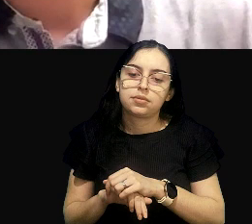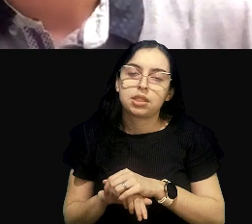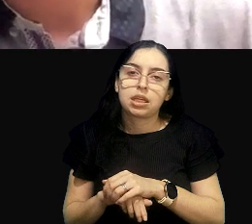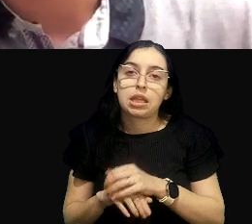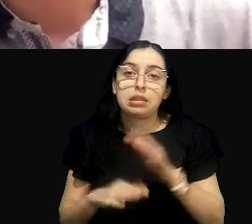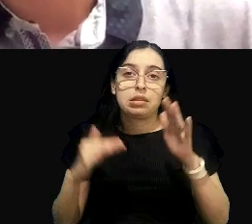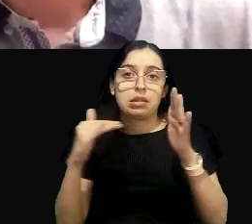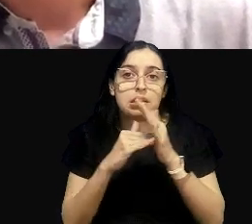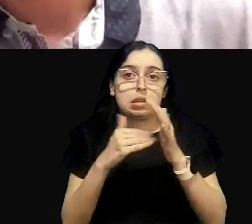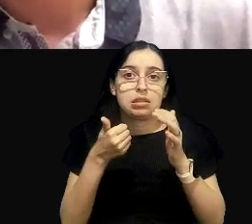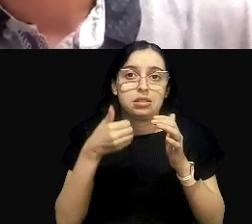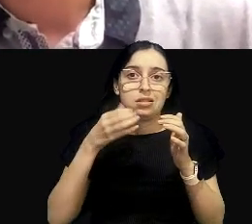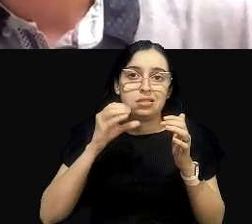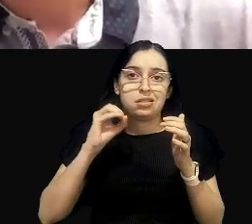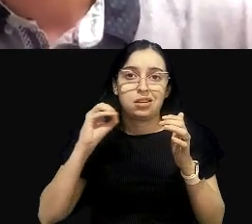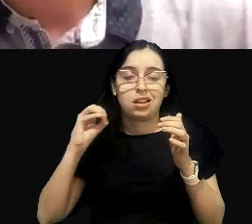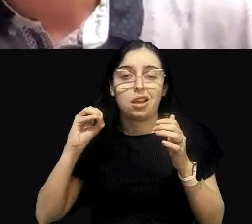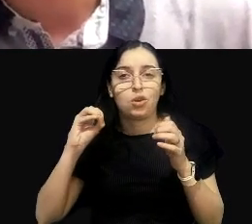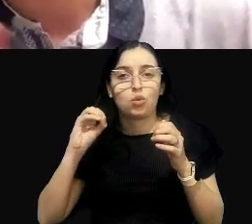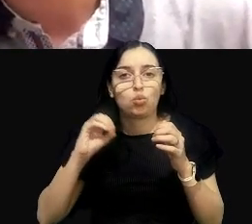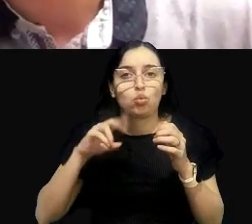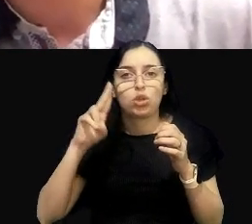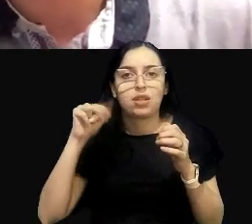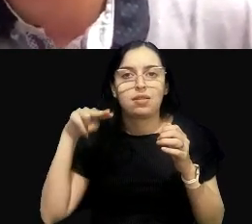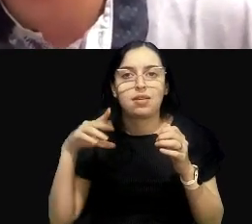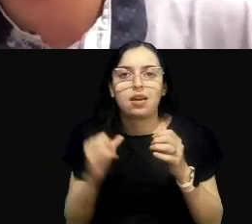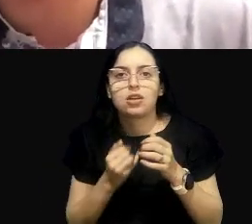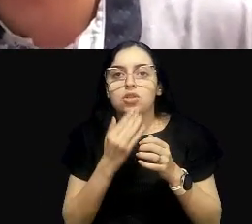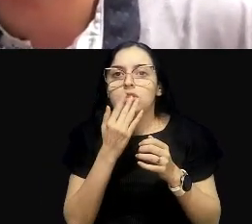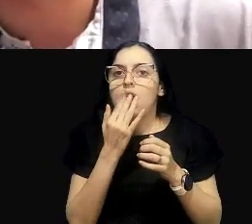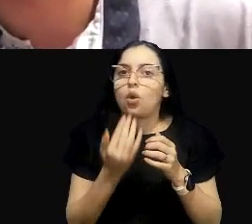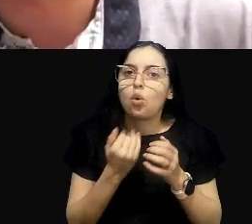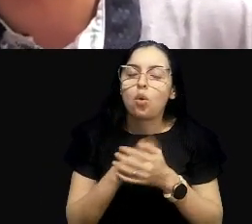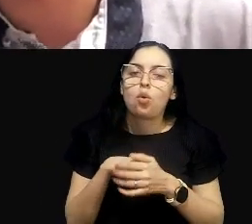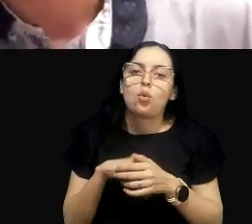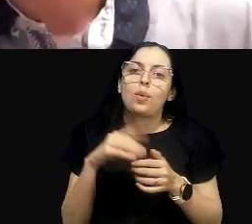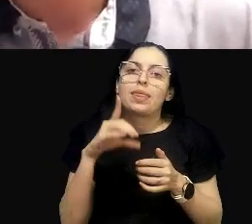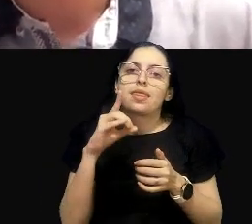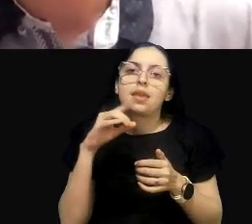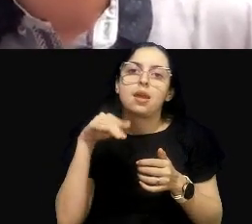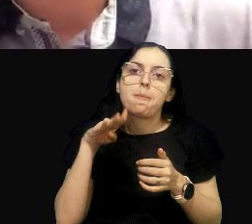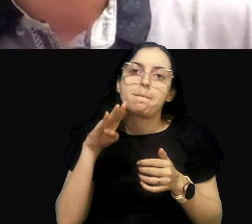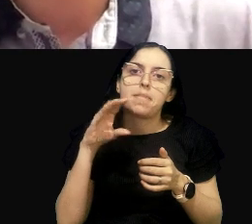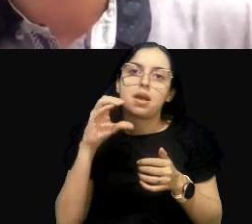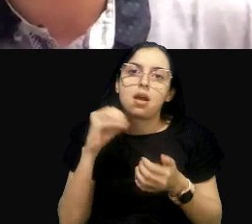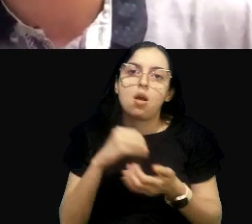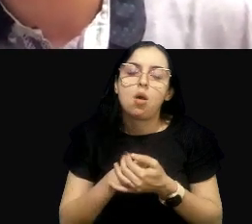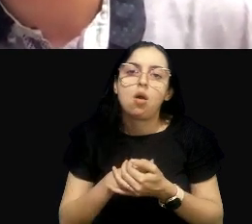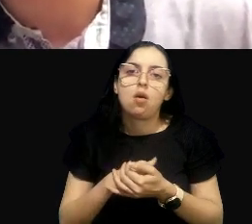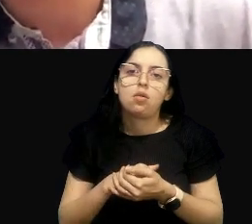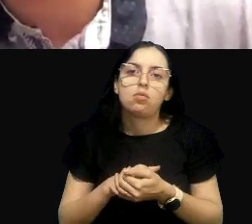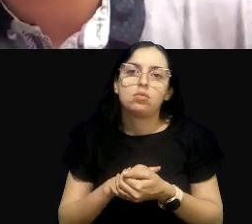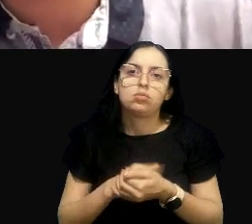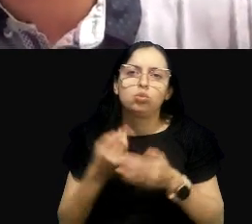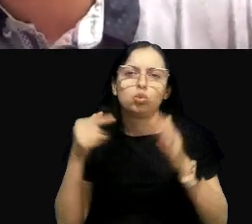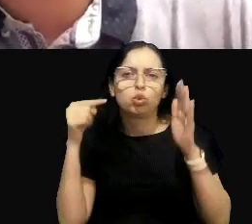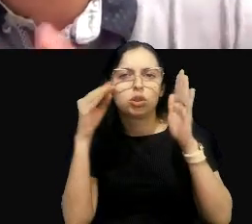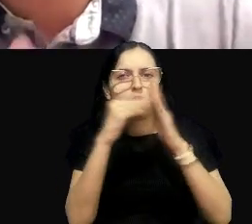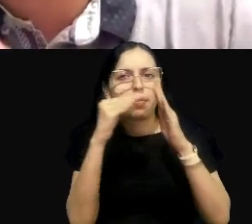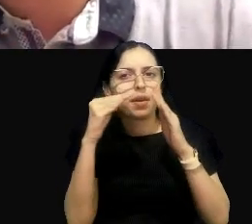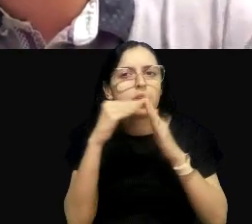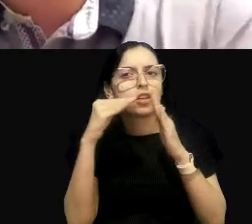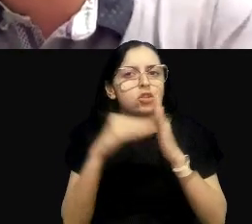unidades, a cor, a DBO, são vários parâmetros descritores da qualidade da água e os seus respectivos limites que devem ser